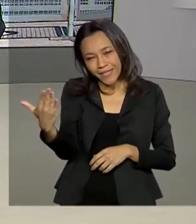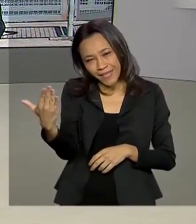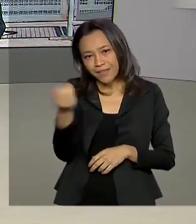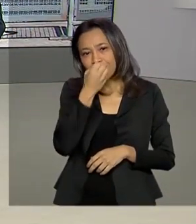Bom trabalho pra você.